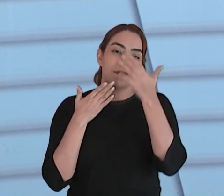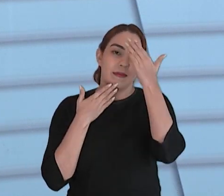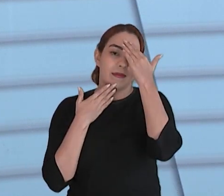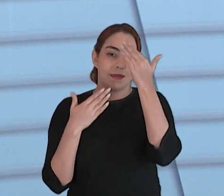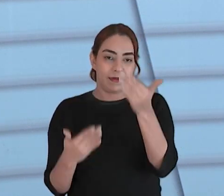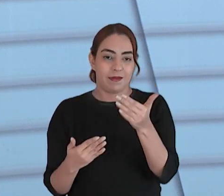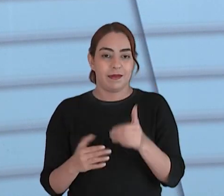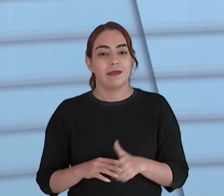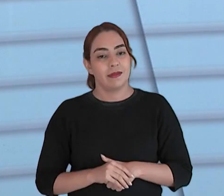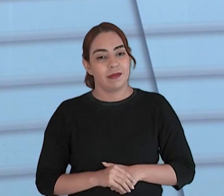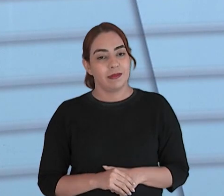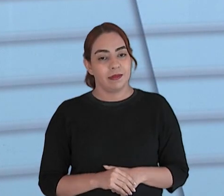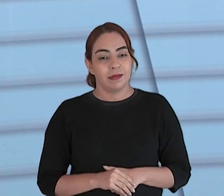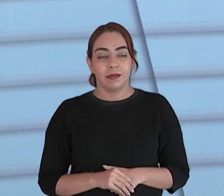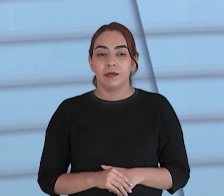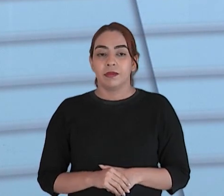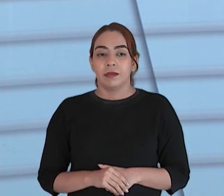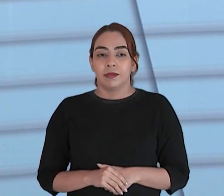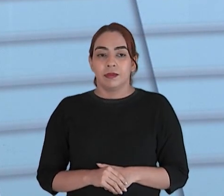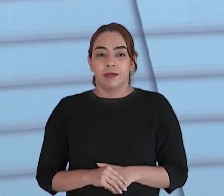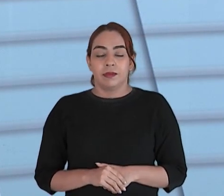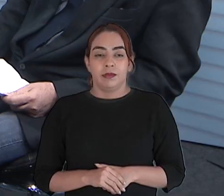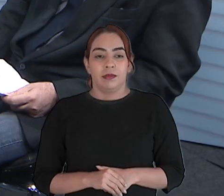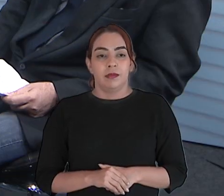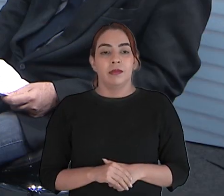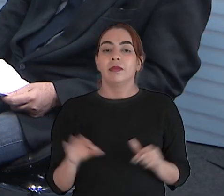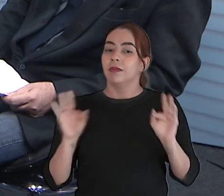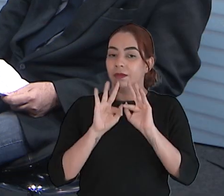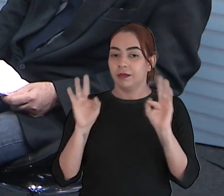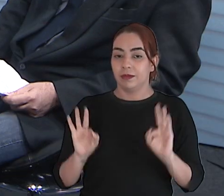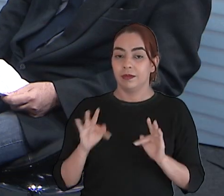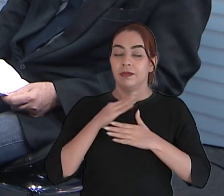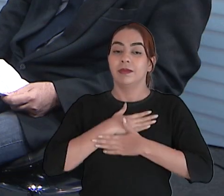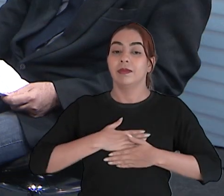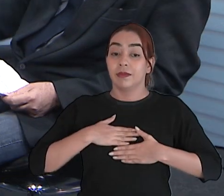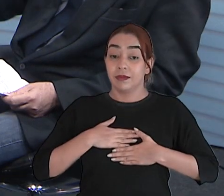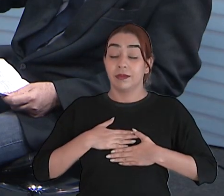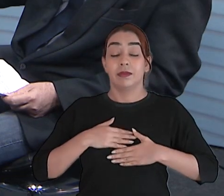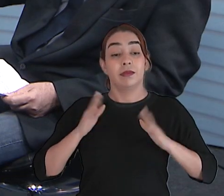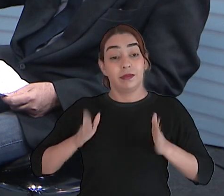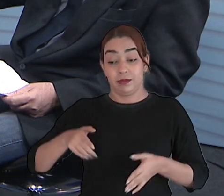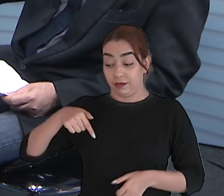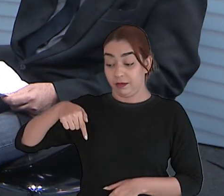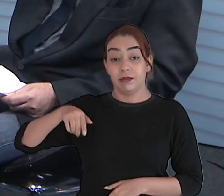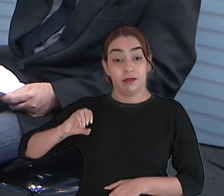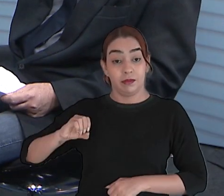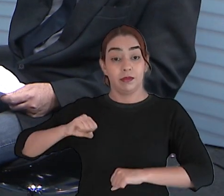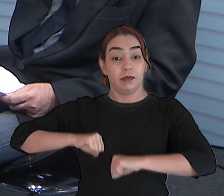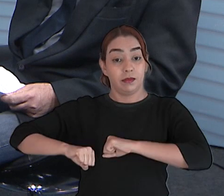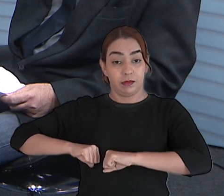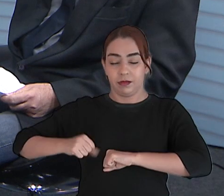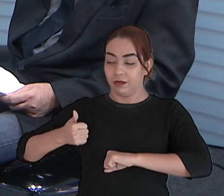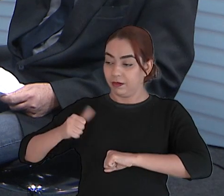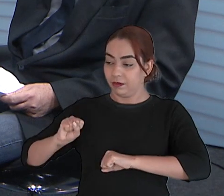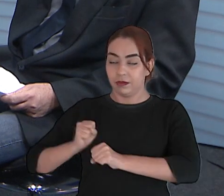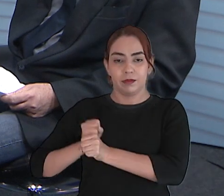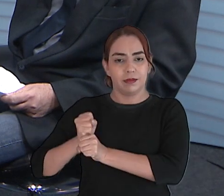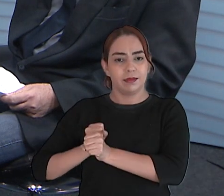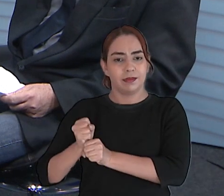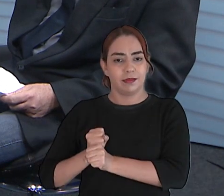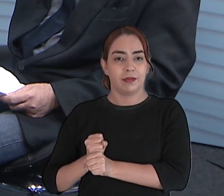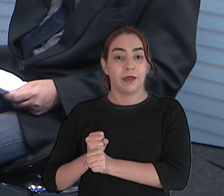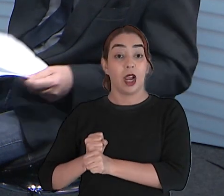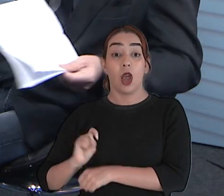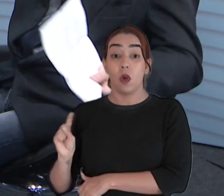oportunidade. É uma alegria nossa, deputado, porque o Questão de Ordem, ao longo desses 18 anos, nós fomos o primeiro programa que